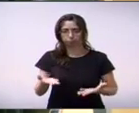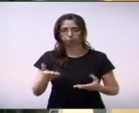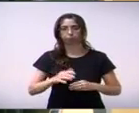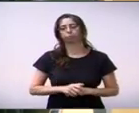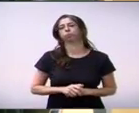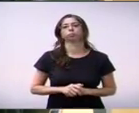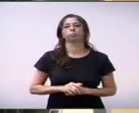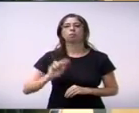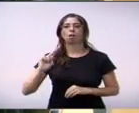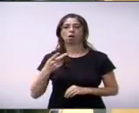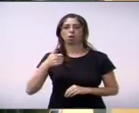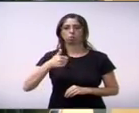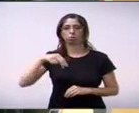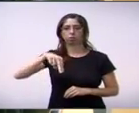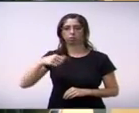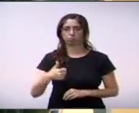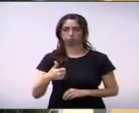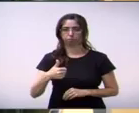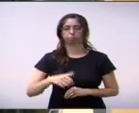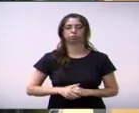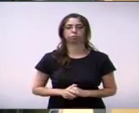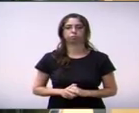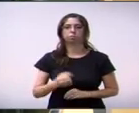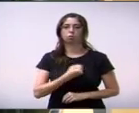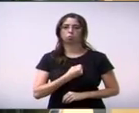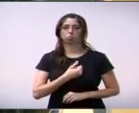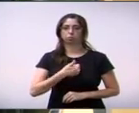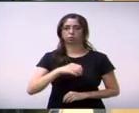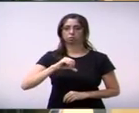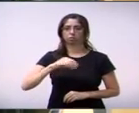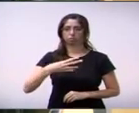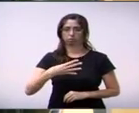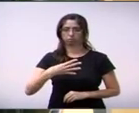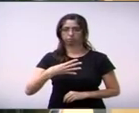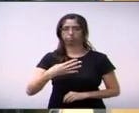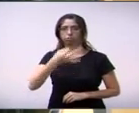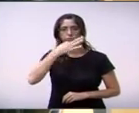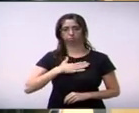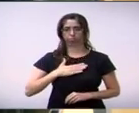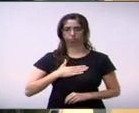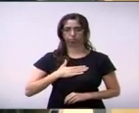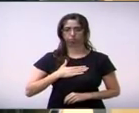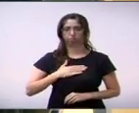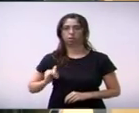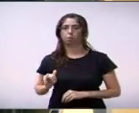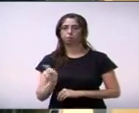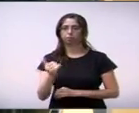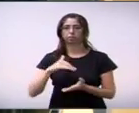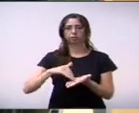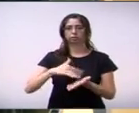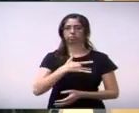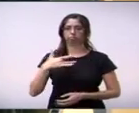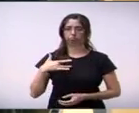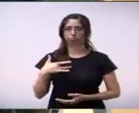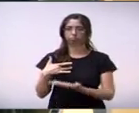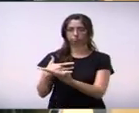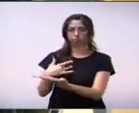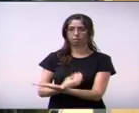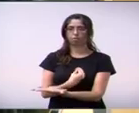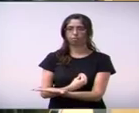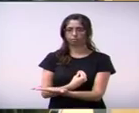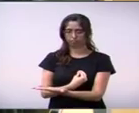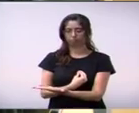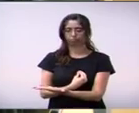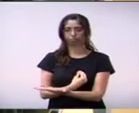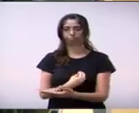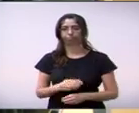porco. Então, a minha indicação de número 194, aproveitando a presença do nosso secretário, faz um bom trabalho lá na